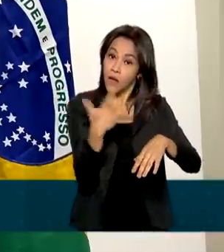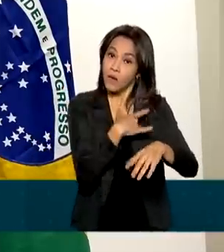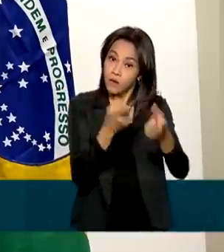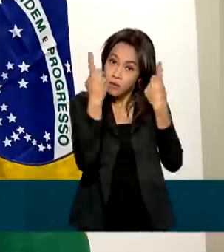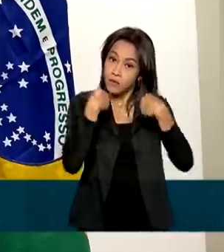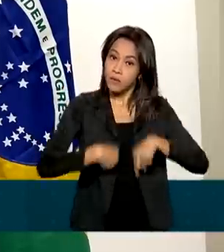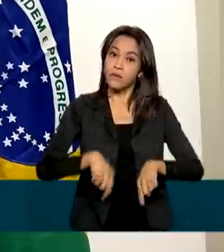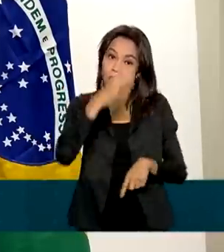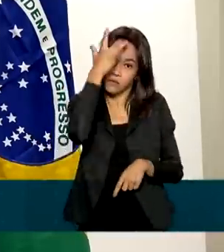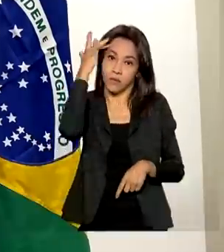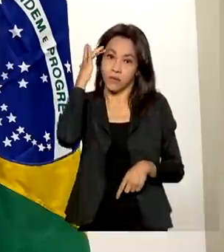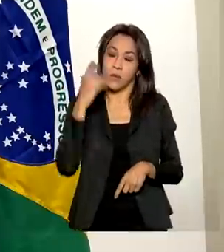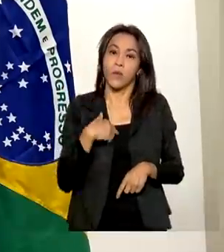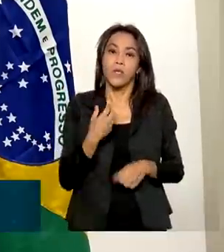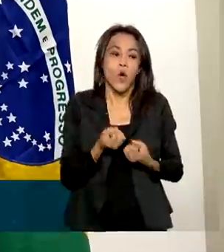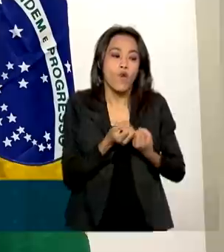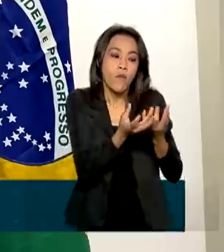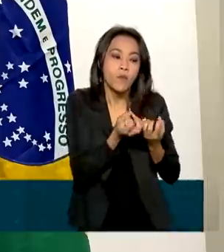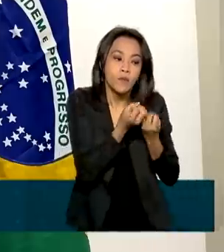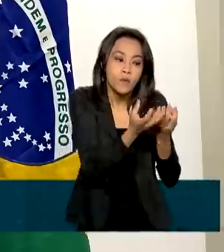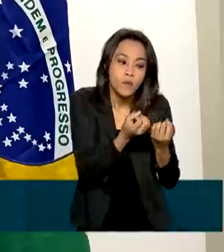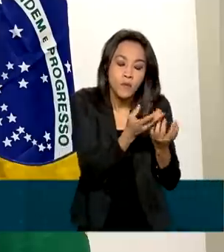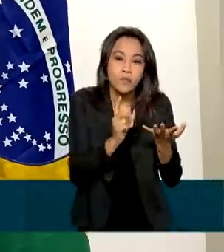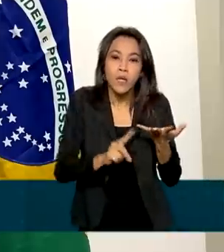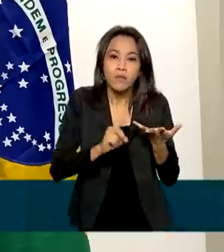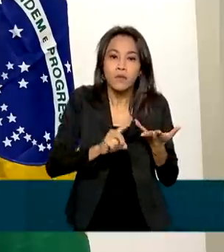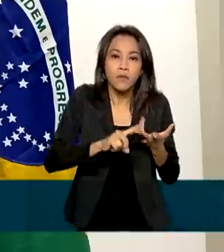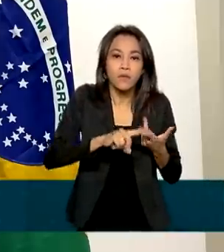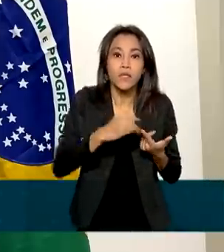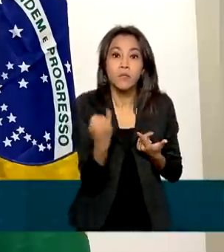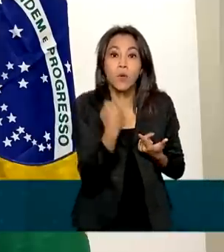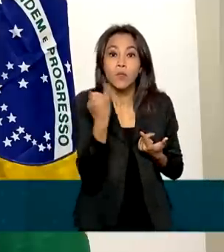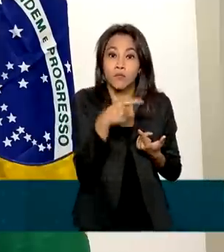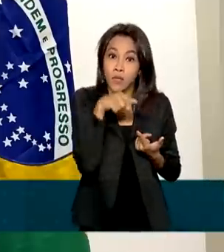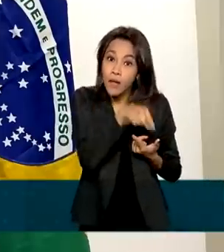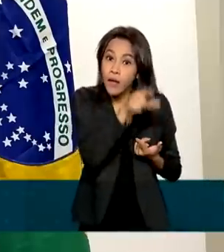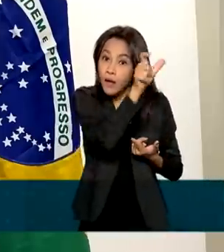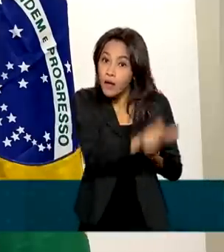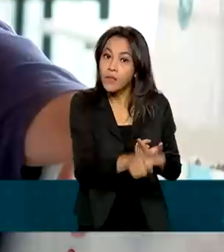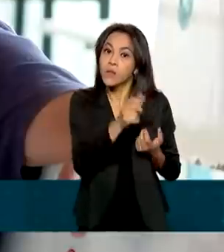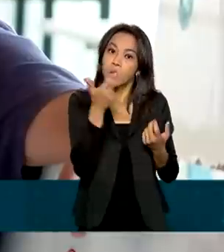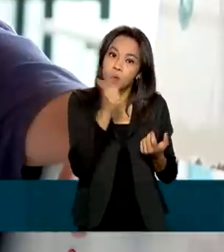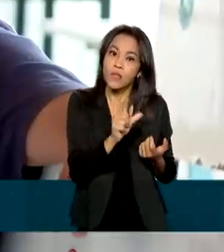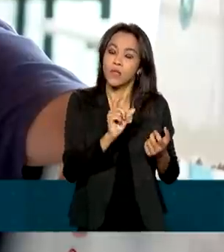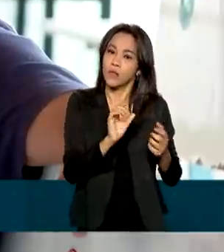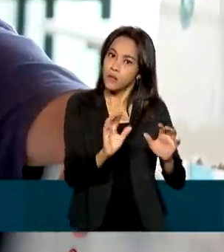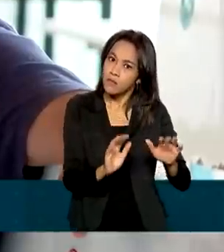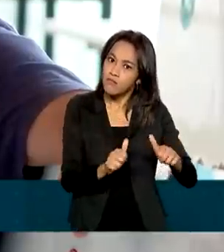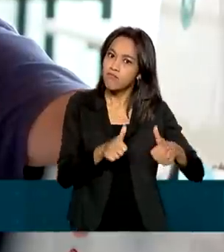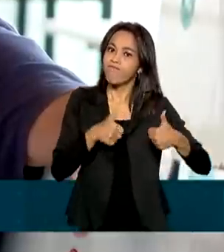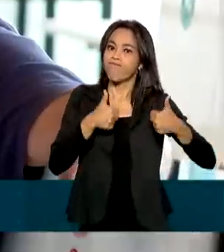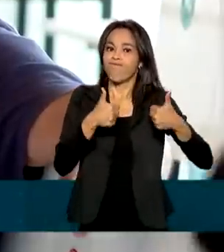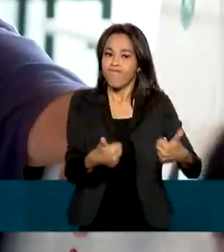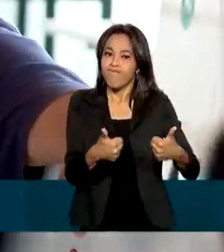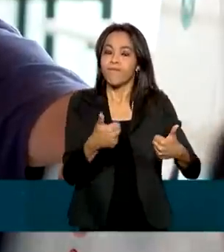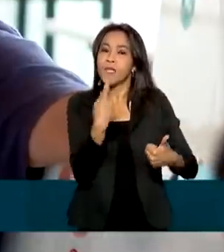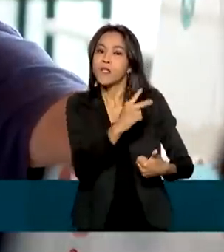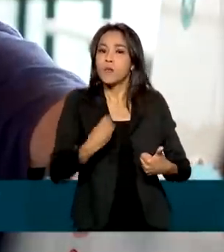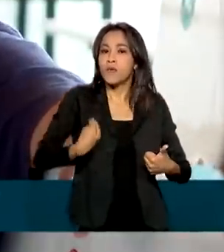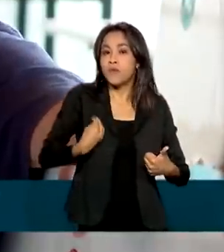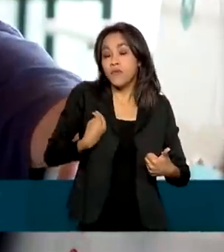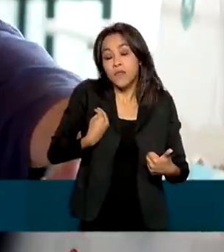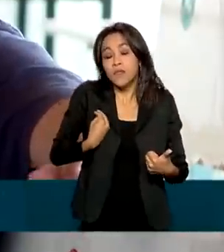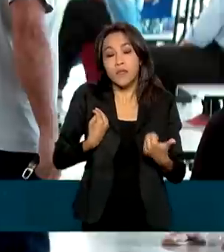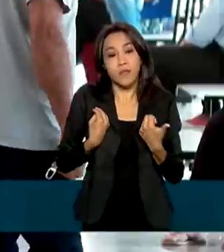fornecendo informações importantes para promover a sua reabilitação, de forma que a sua vida possa